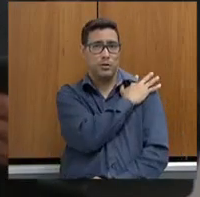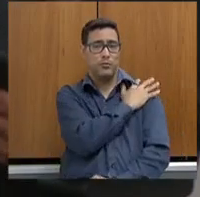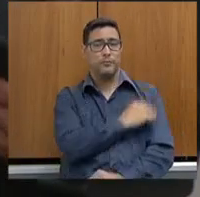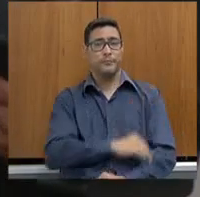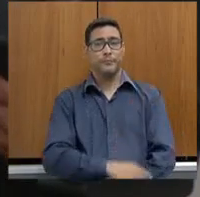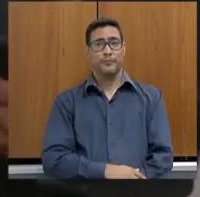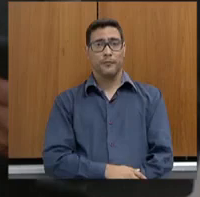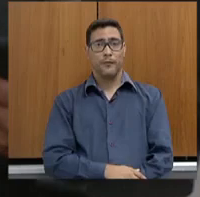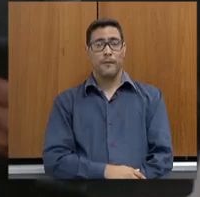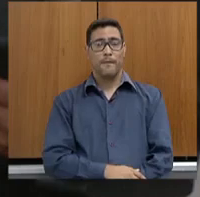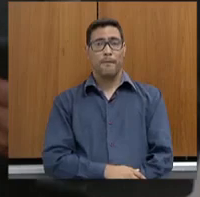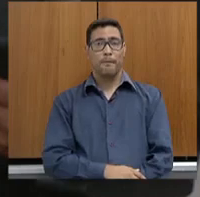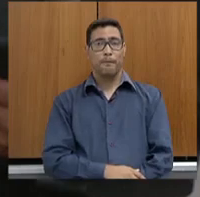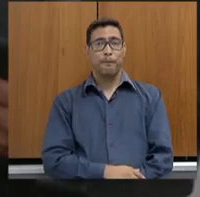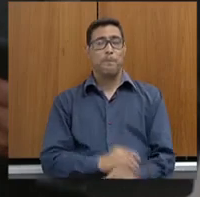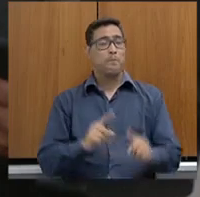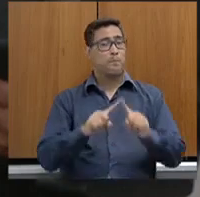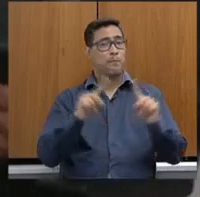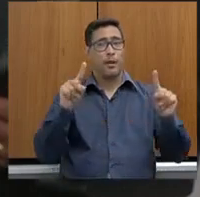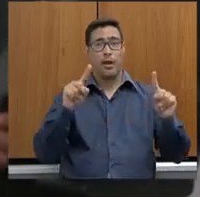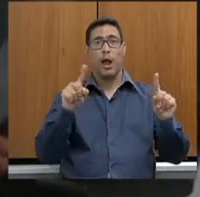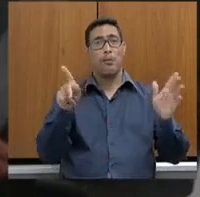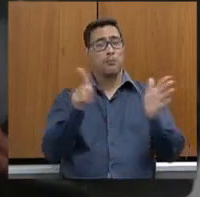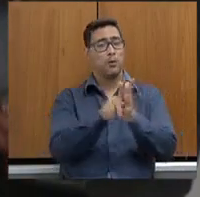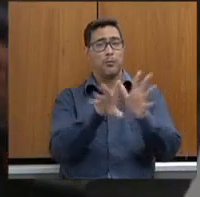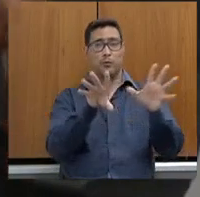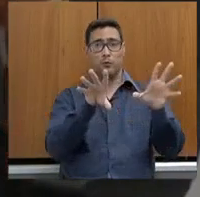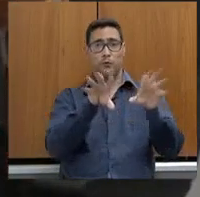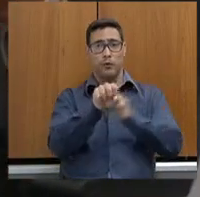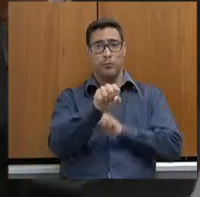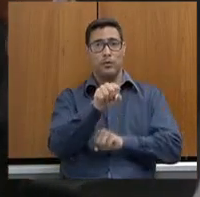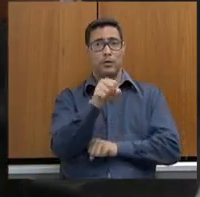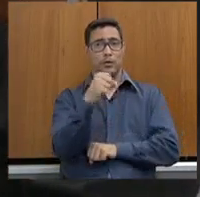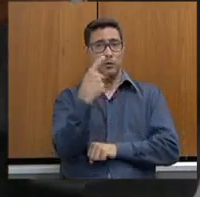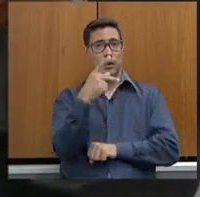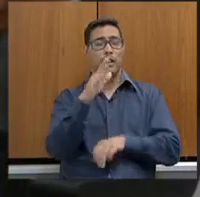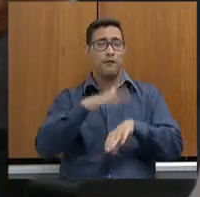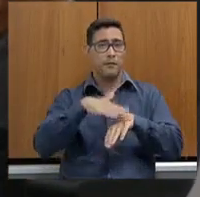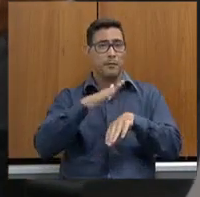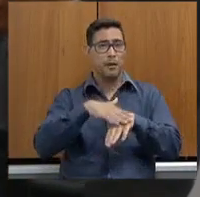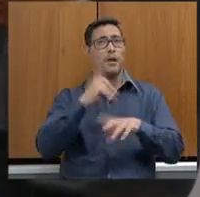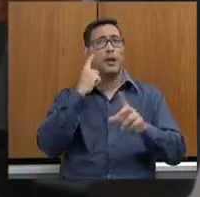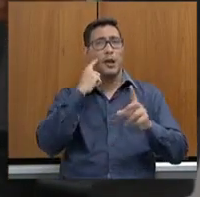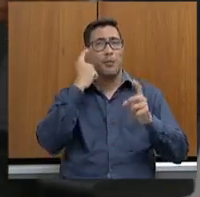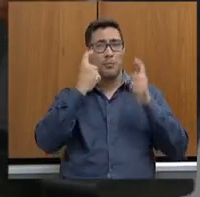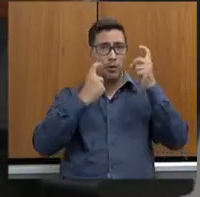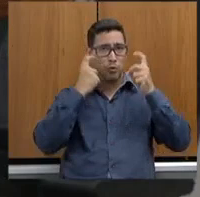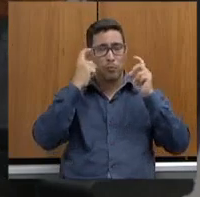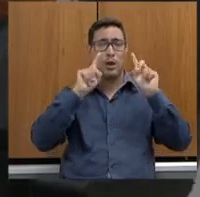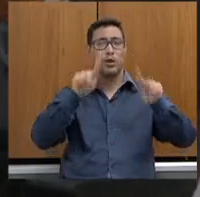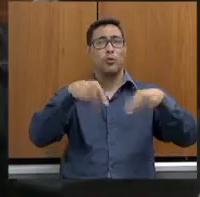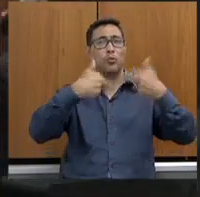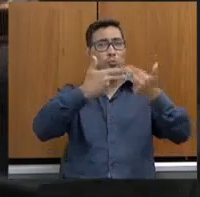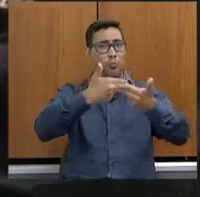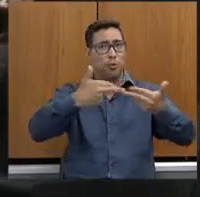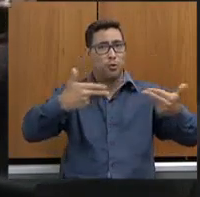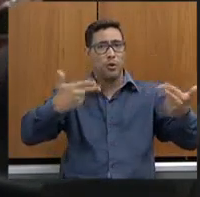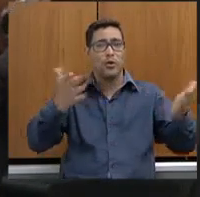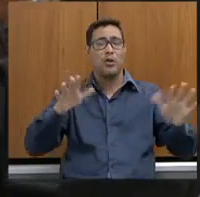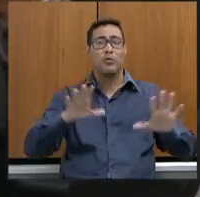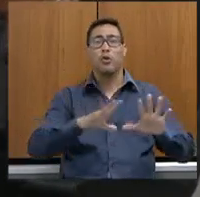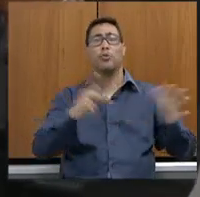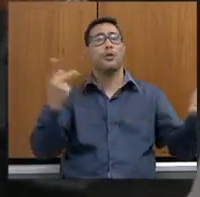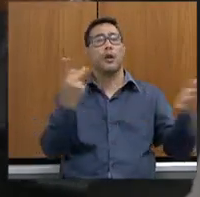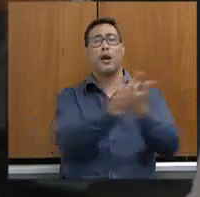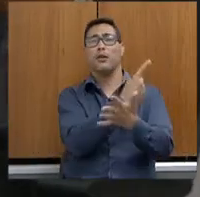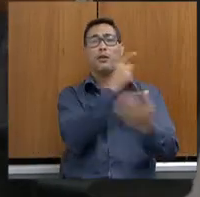Até pela própria formação que ele teve, estava mais preocupado com outras questões do que realmente a ação de